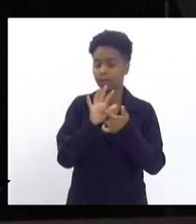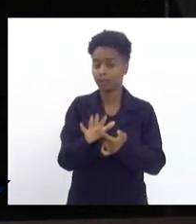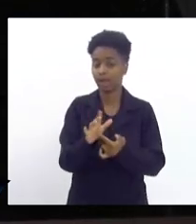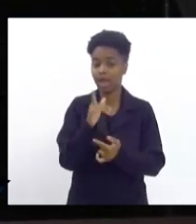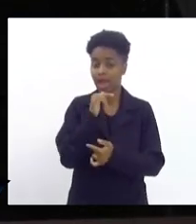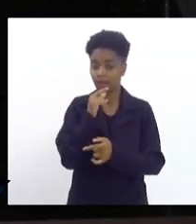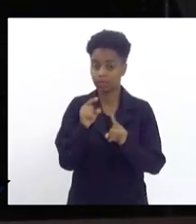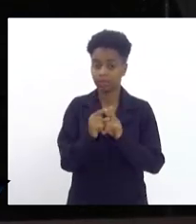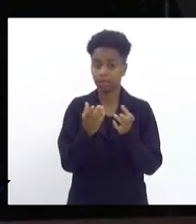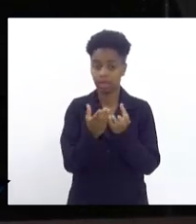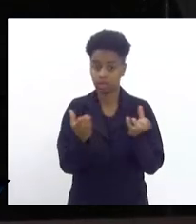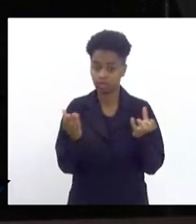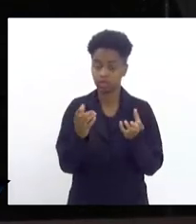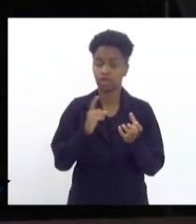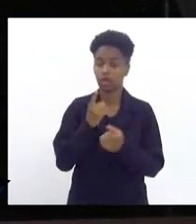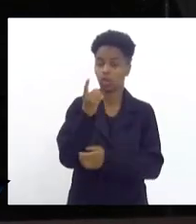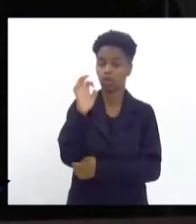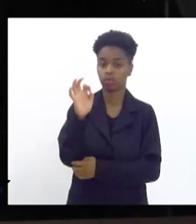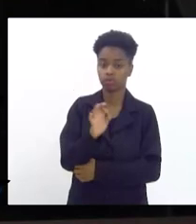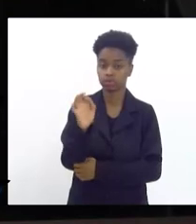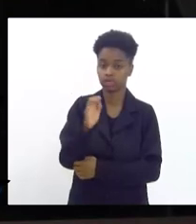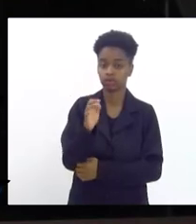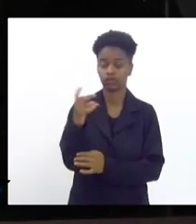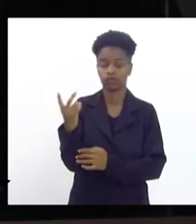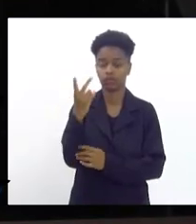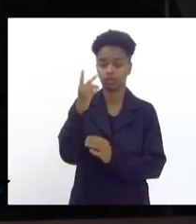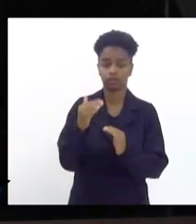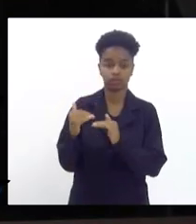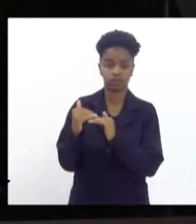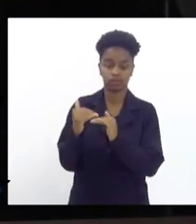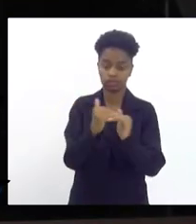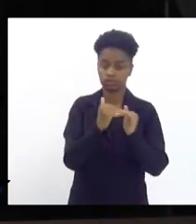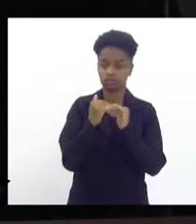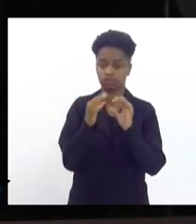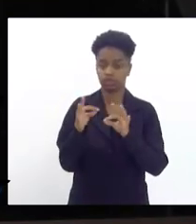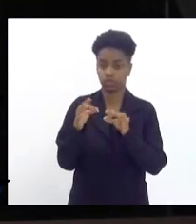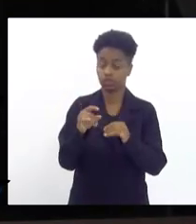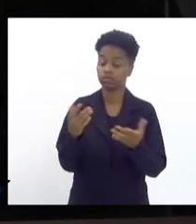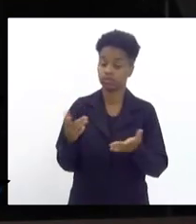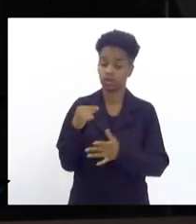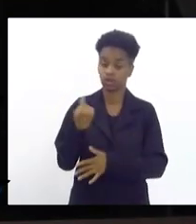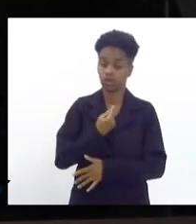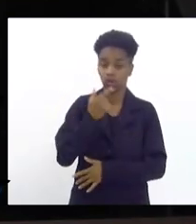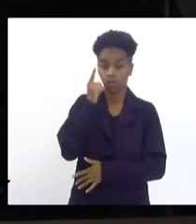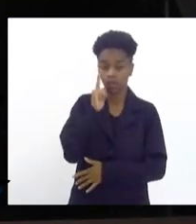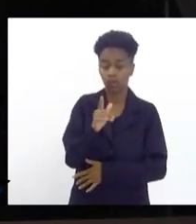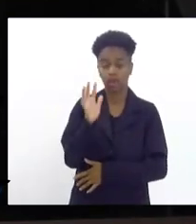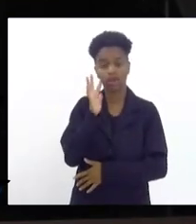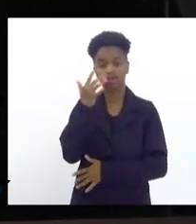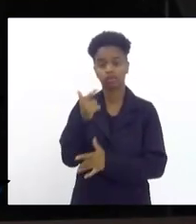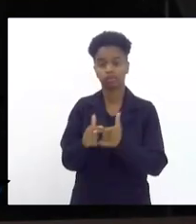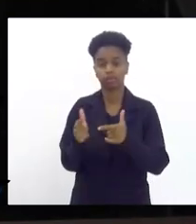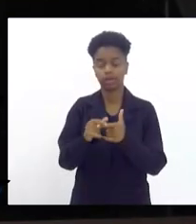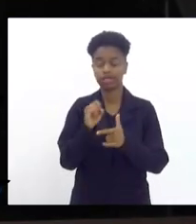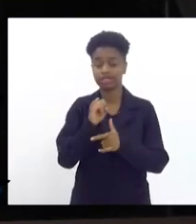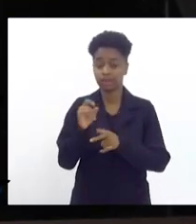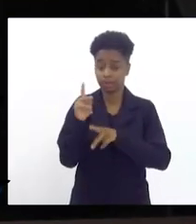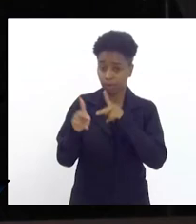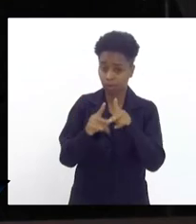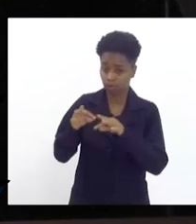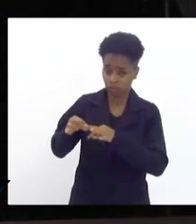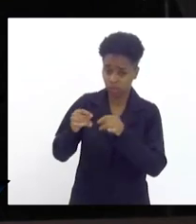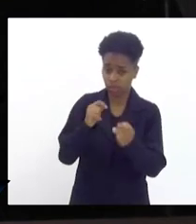esgoto será 1% do valor salário para todos e assim nós vamos resolver o problema se toda a população pagar